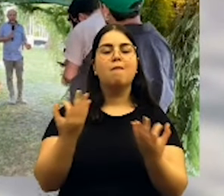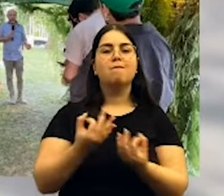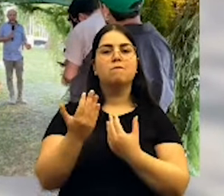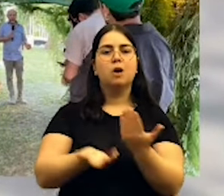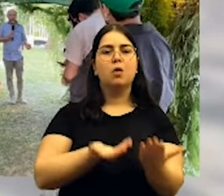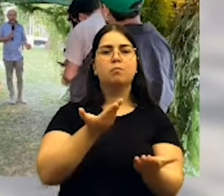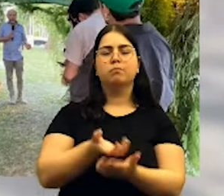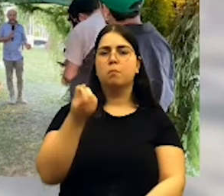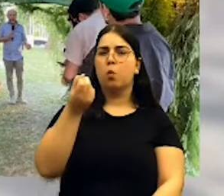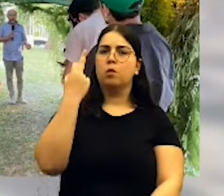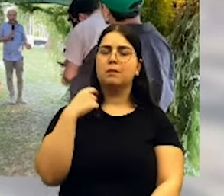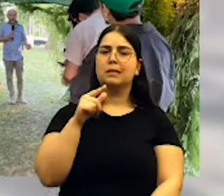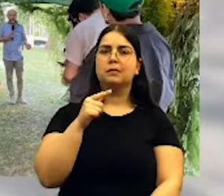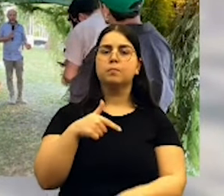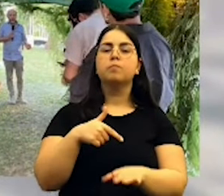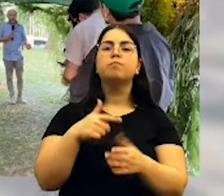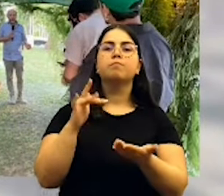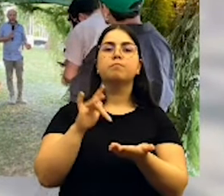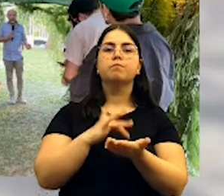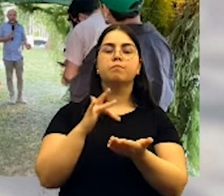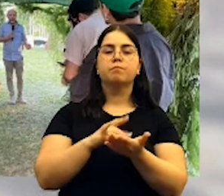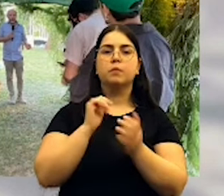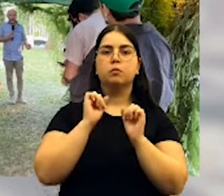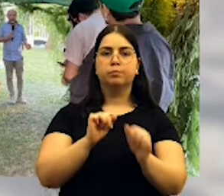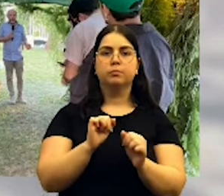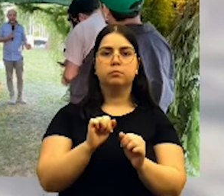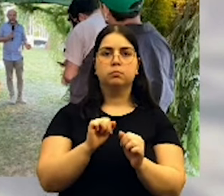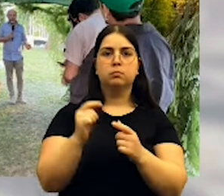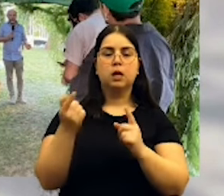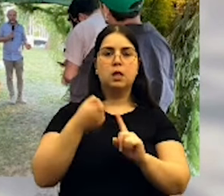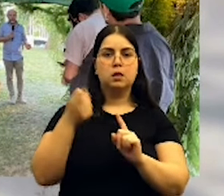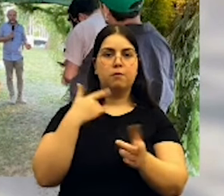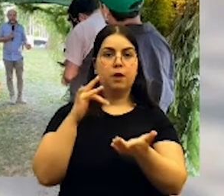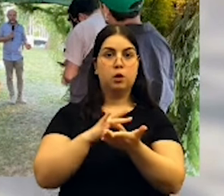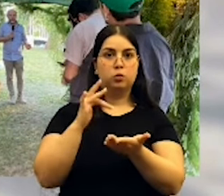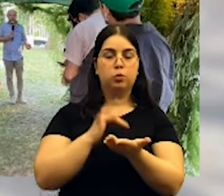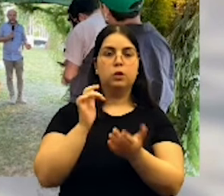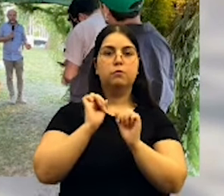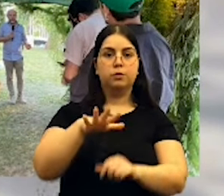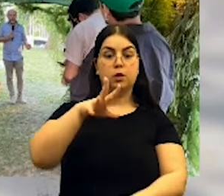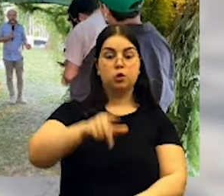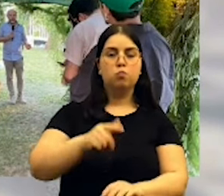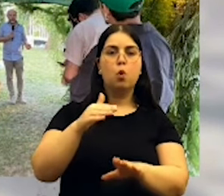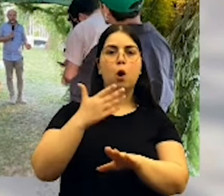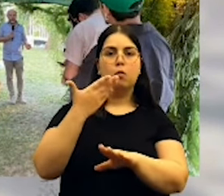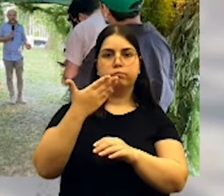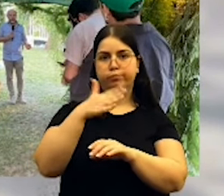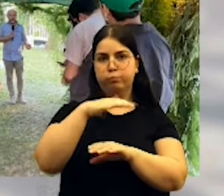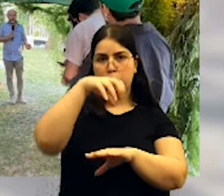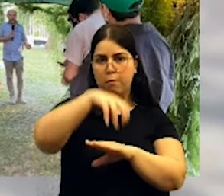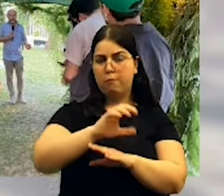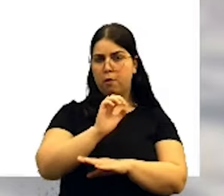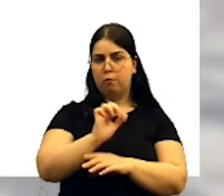público na Feira do Livro de Lisboa num pavilhão específico para o efeito e é uma proposta que tenta dar